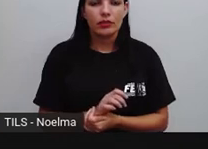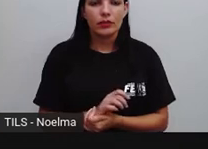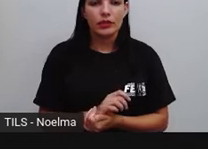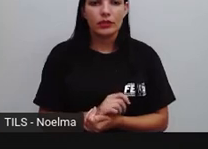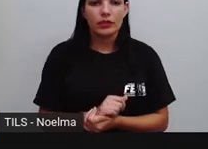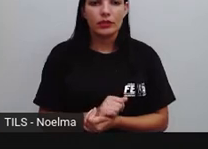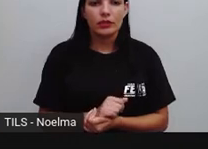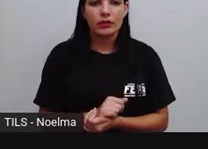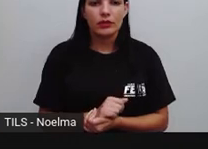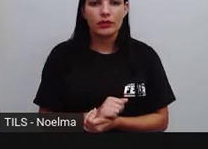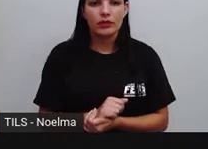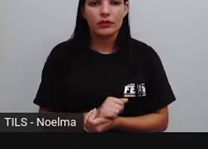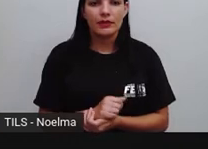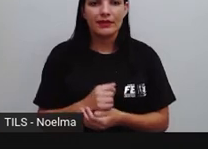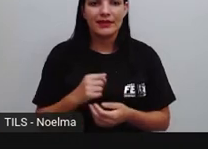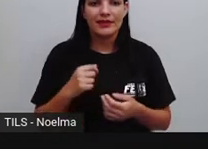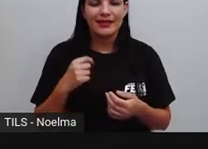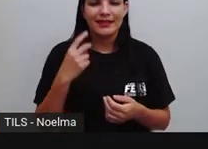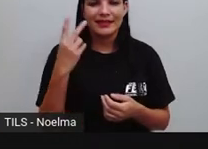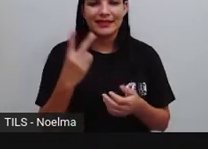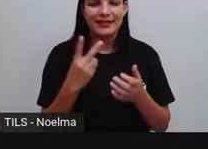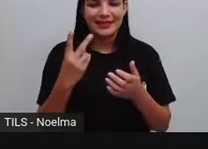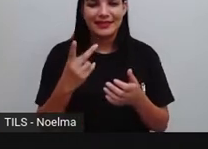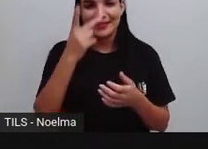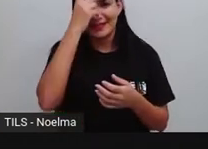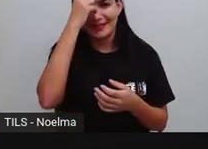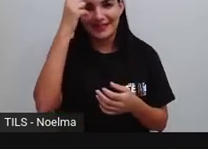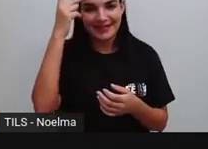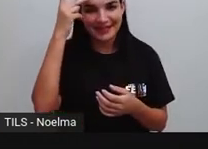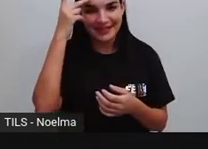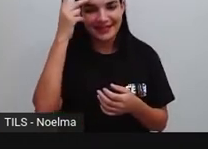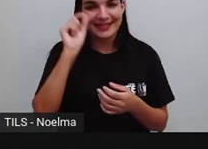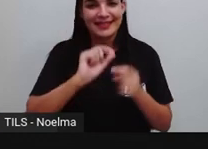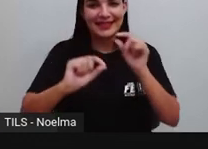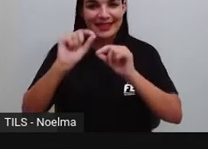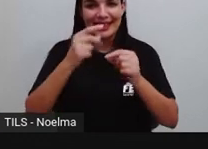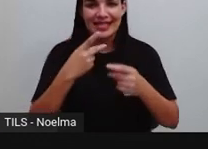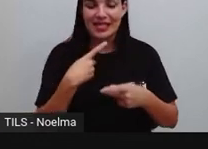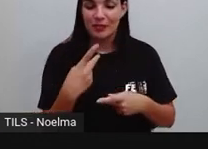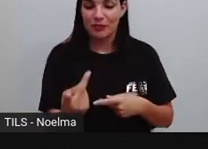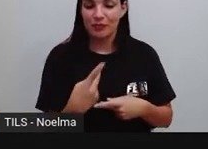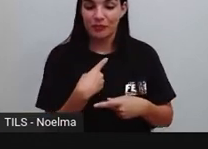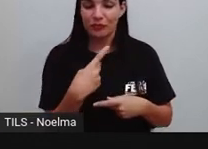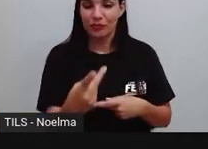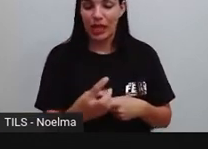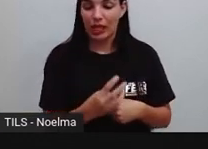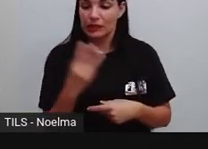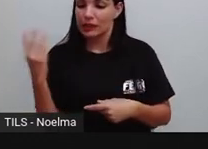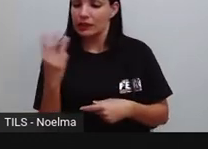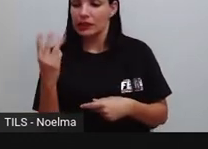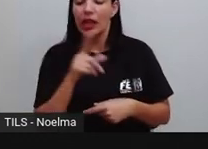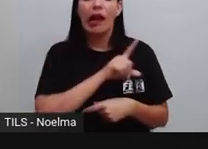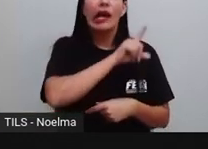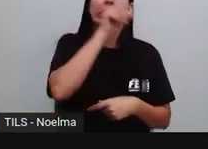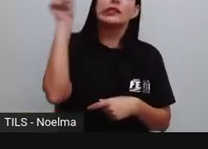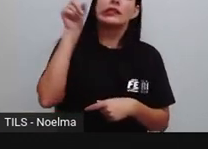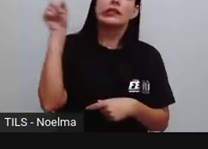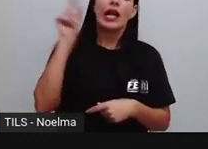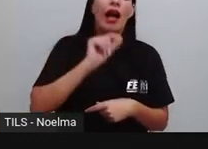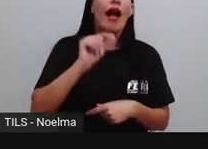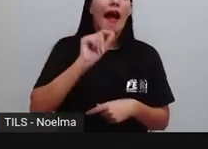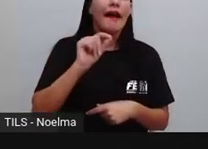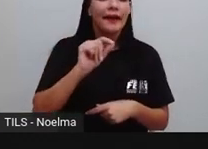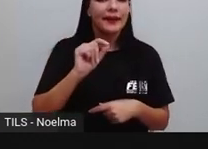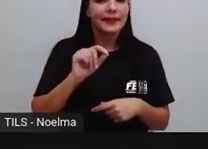é quem fala. Segunda pessoa, com quem se fala. Terceira pessoa é de quem se